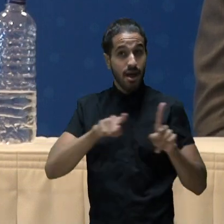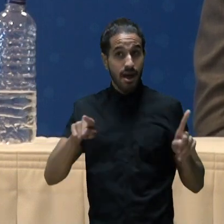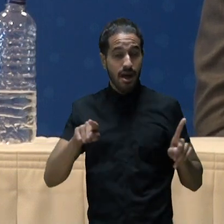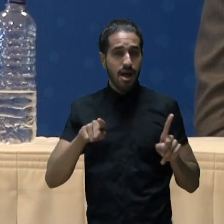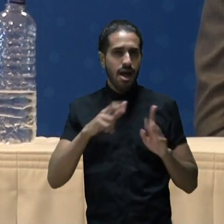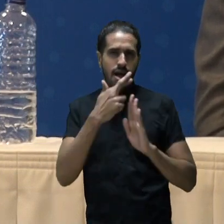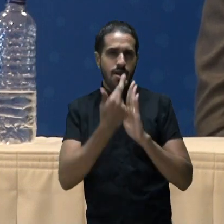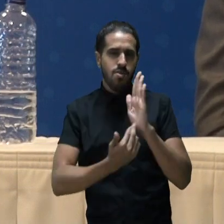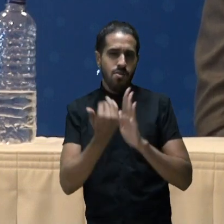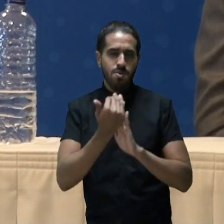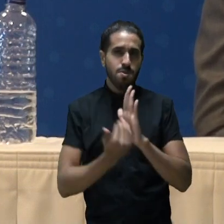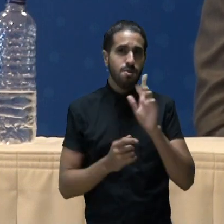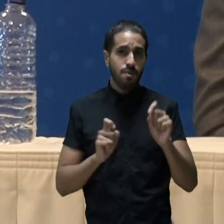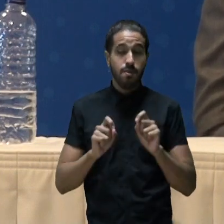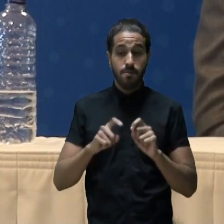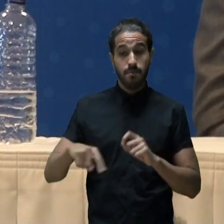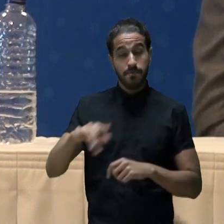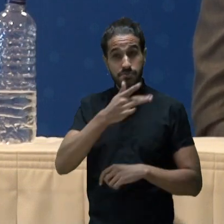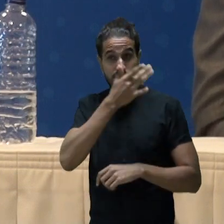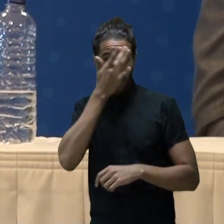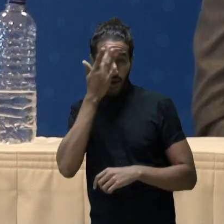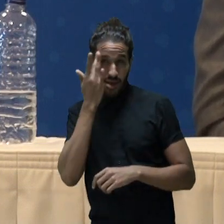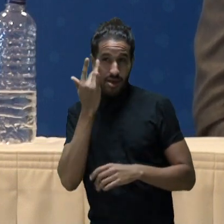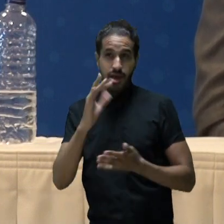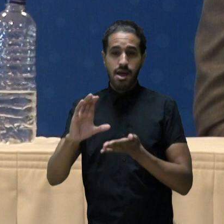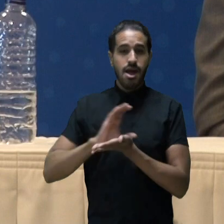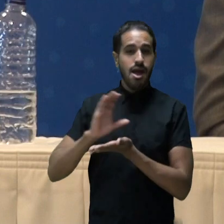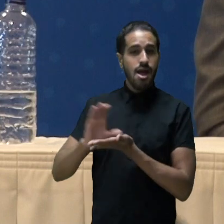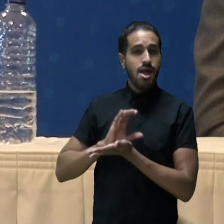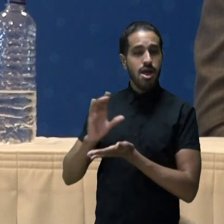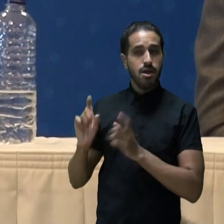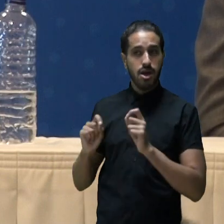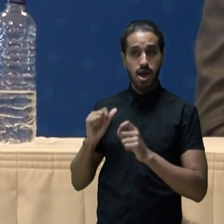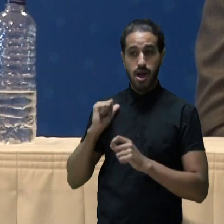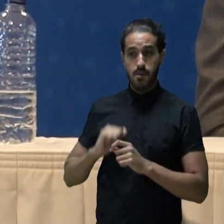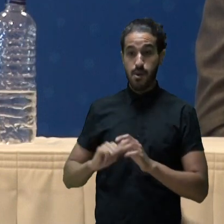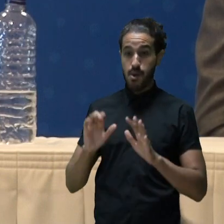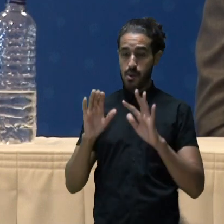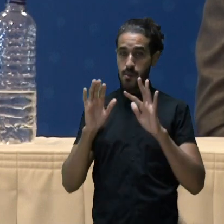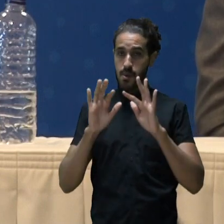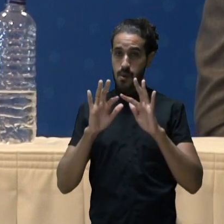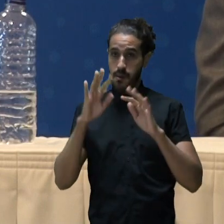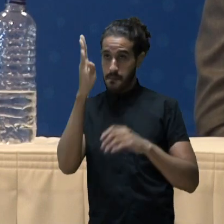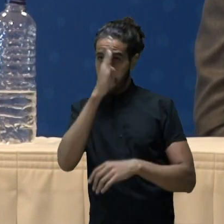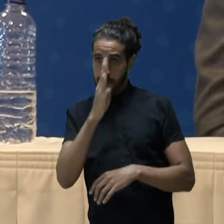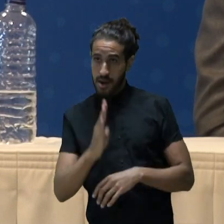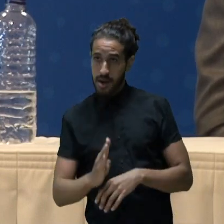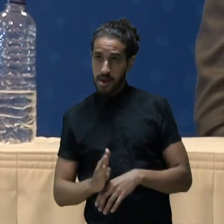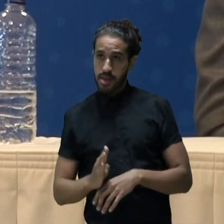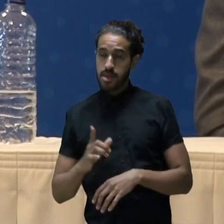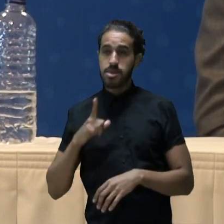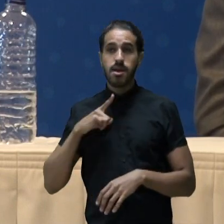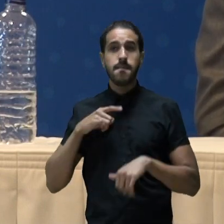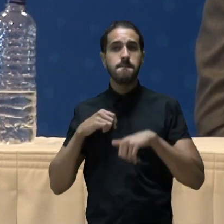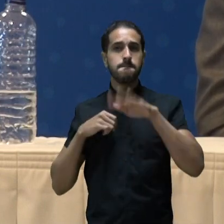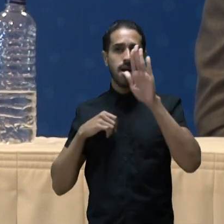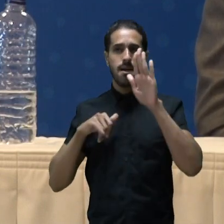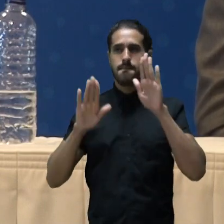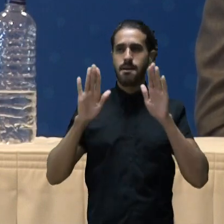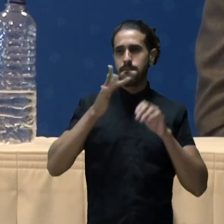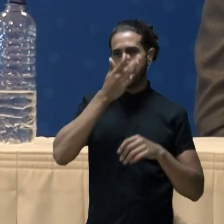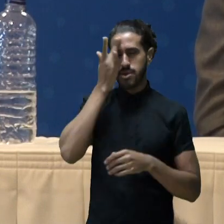critério foi aqueles que estão recebendo o Auxílio Brasil, onde há mais